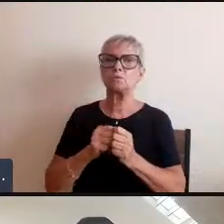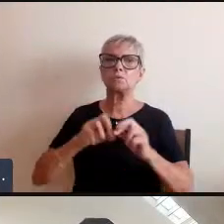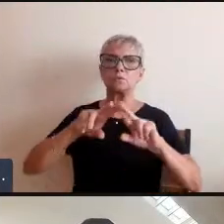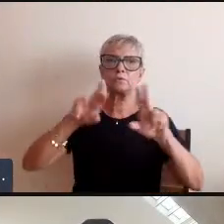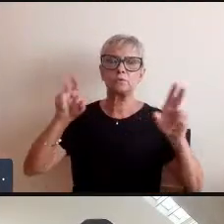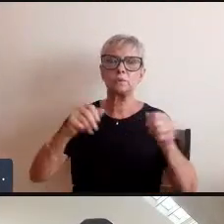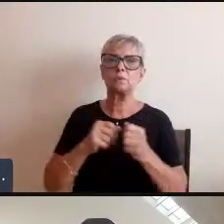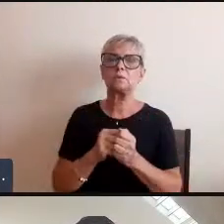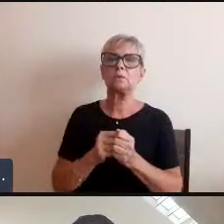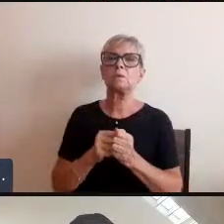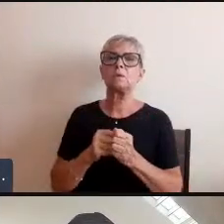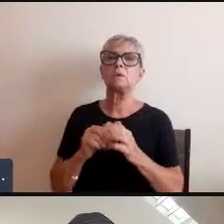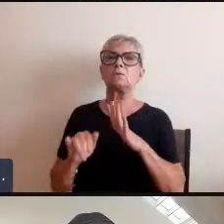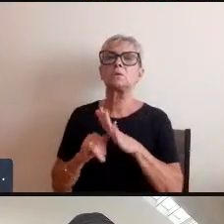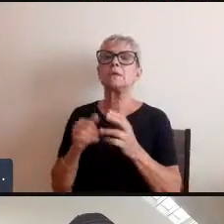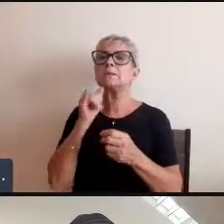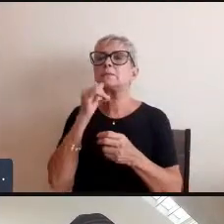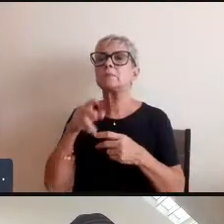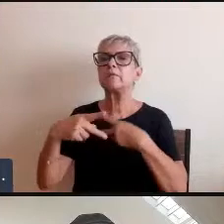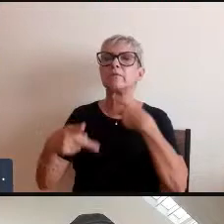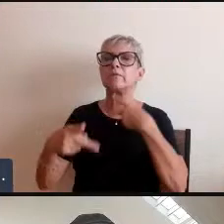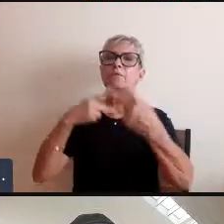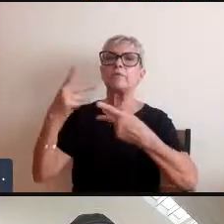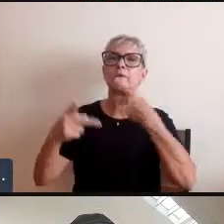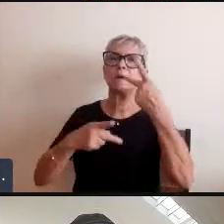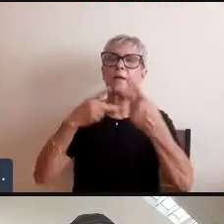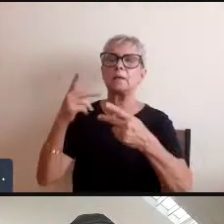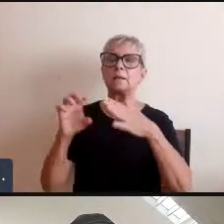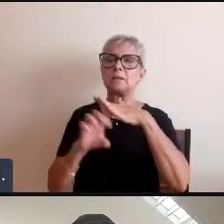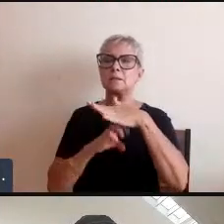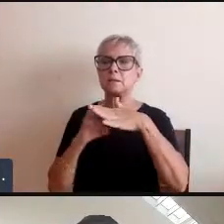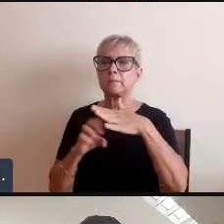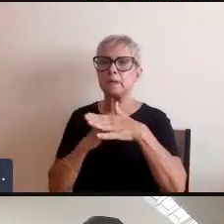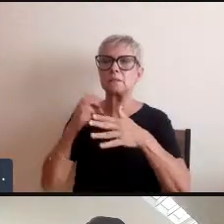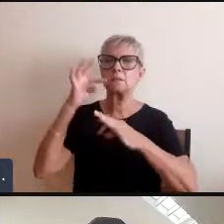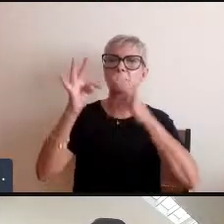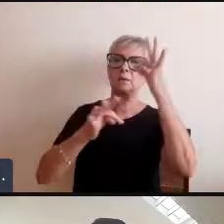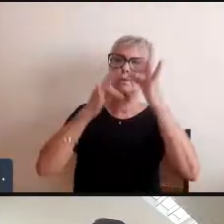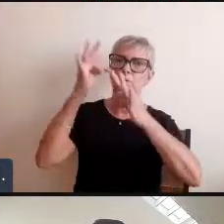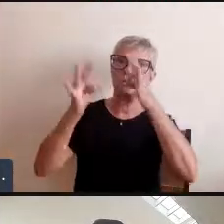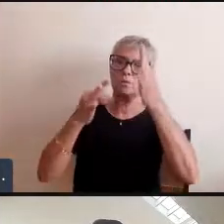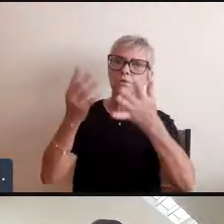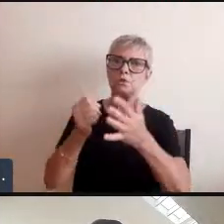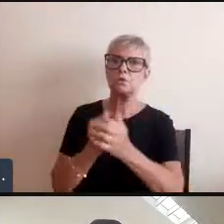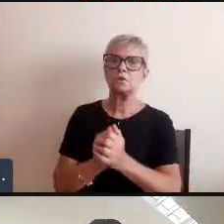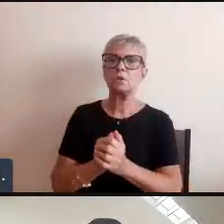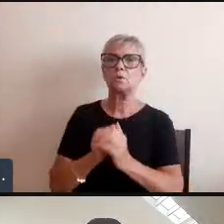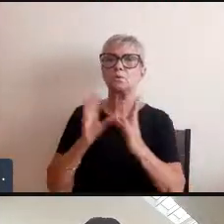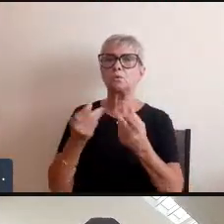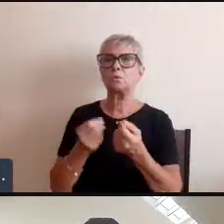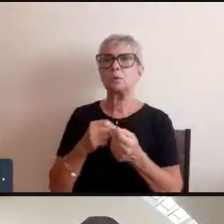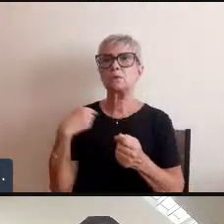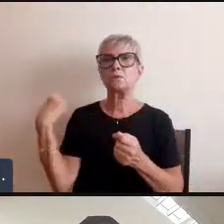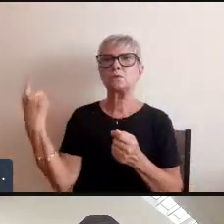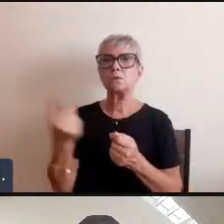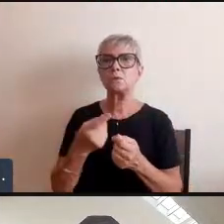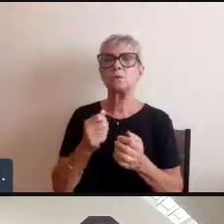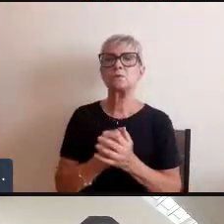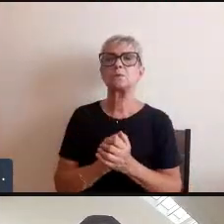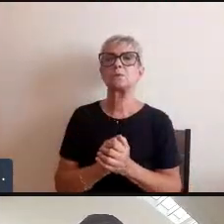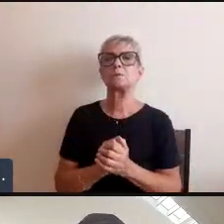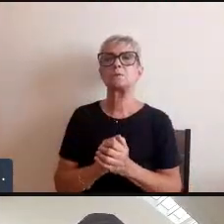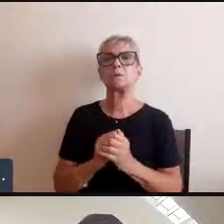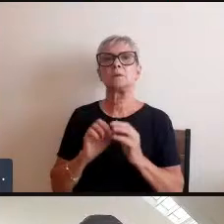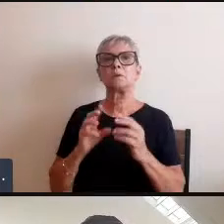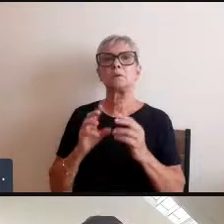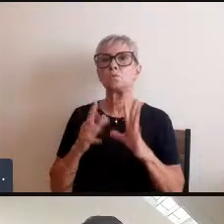ou seja quando a gente está falando dessas empresas de tecnologia que estão capturando o que as nossas subjetividades é